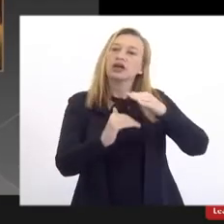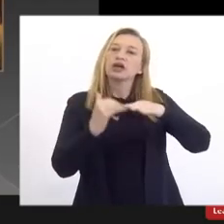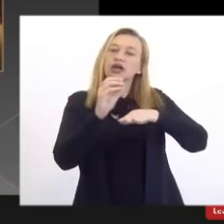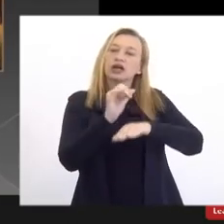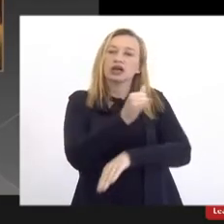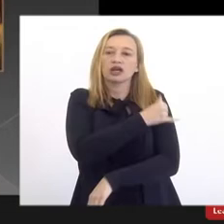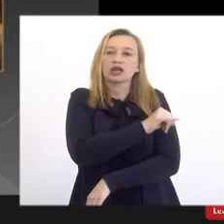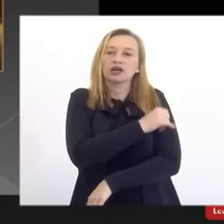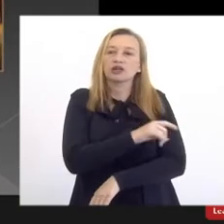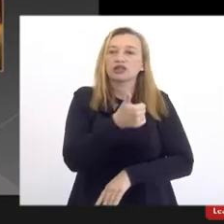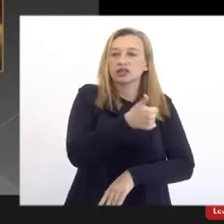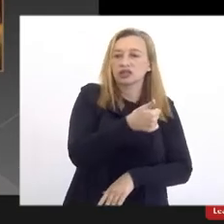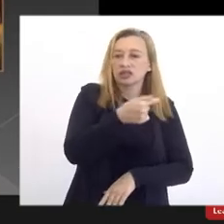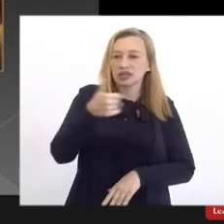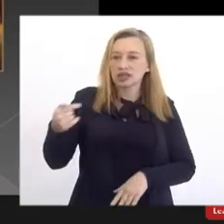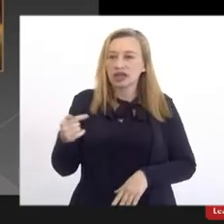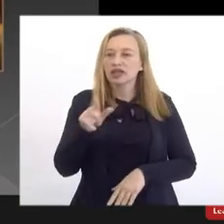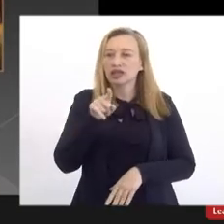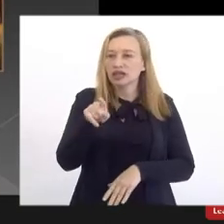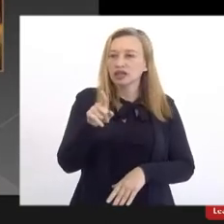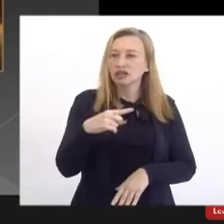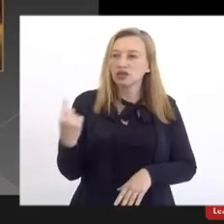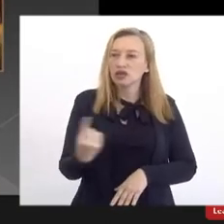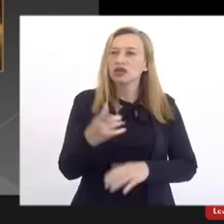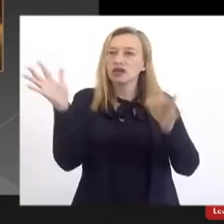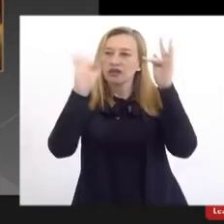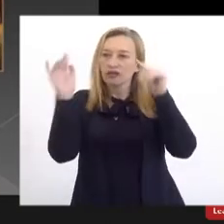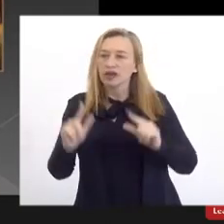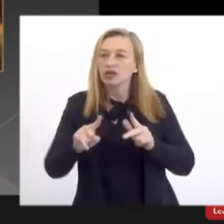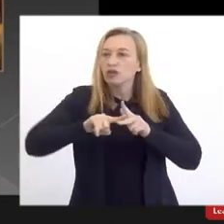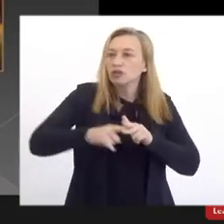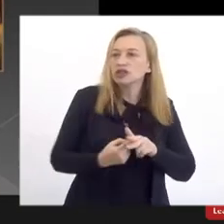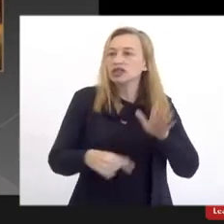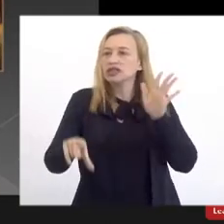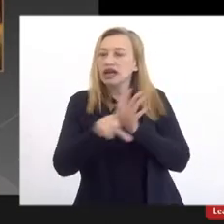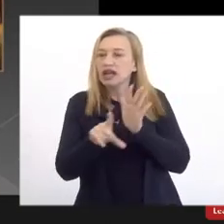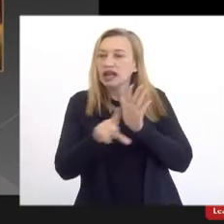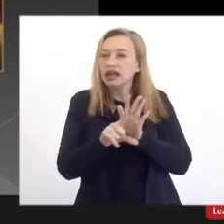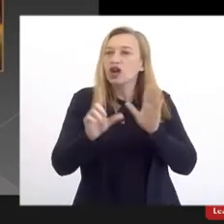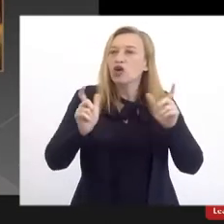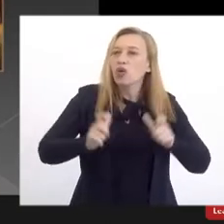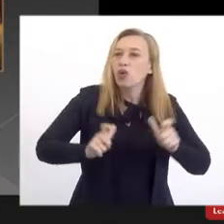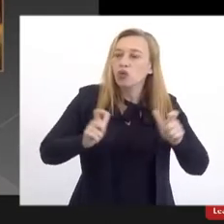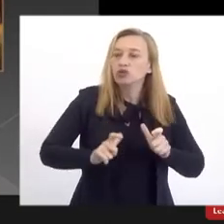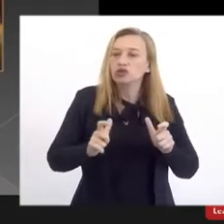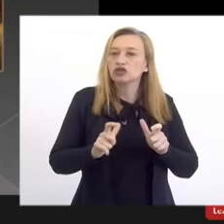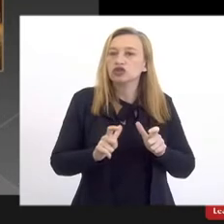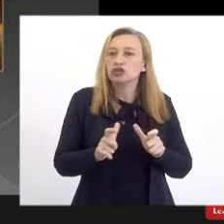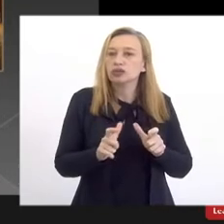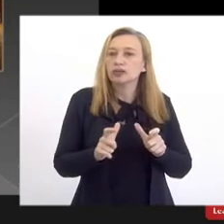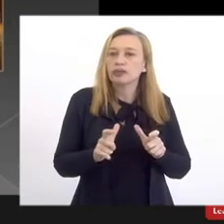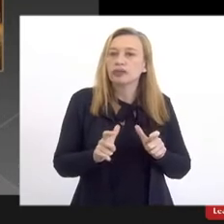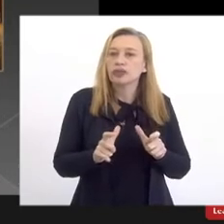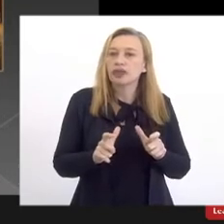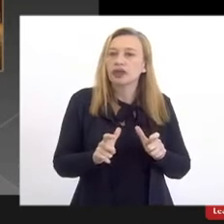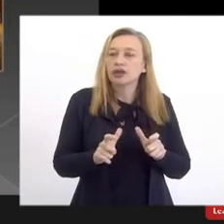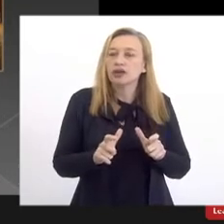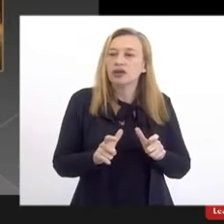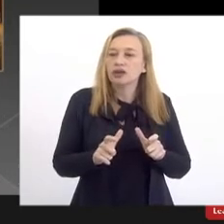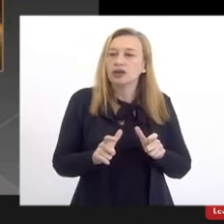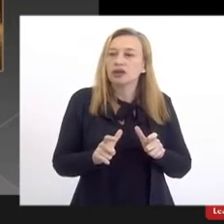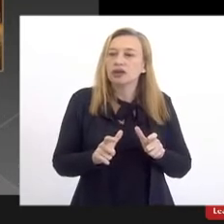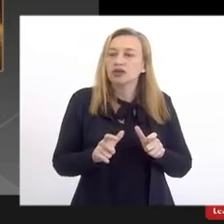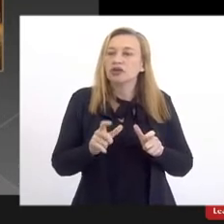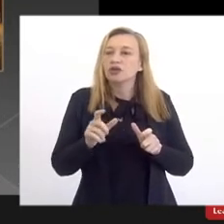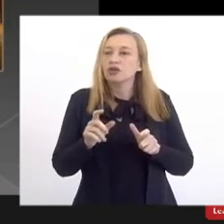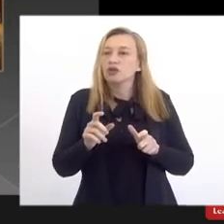aqui nós da UESO todos felizes com a alteração da lei onde previa a autonomia do Conselho